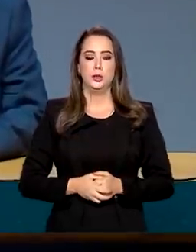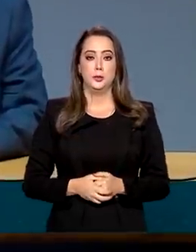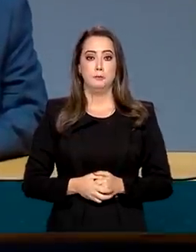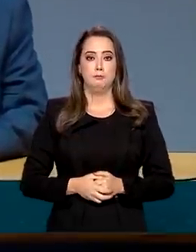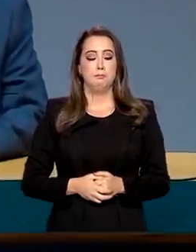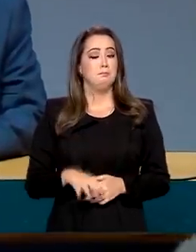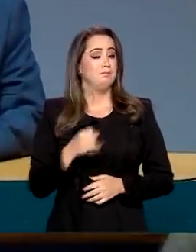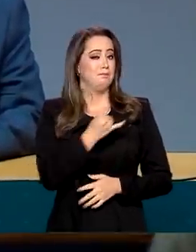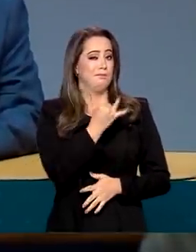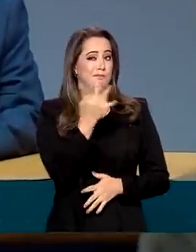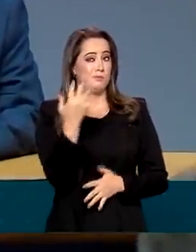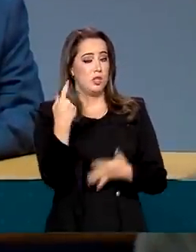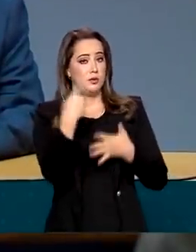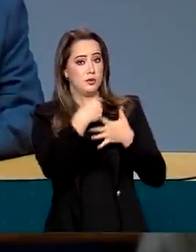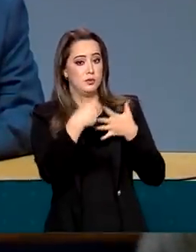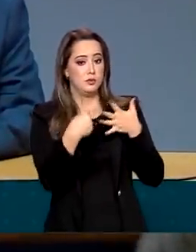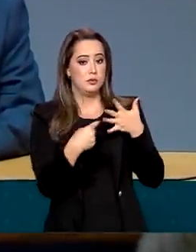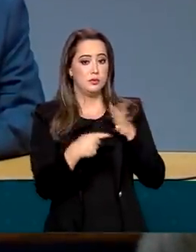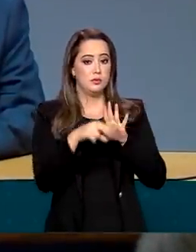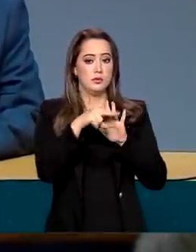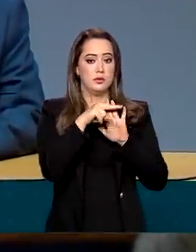Muitas medidas foram tomadas.